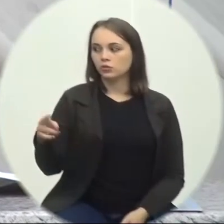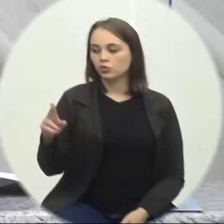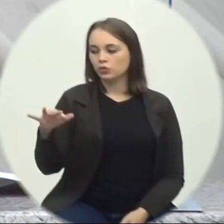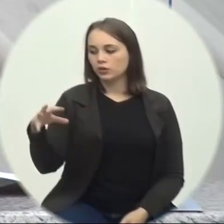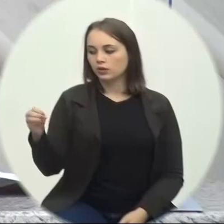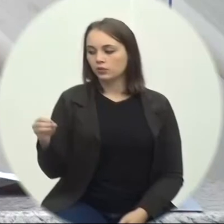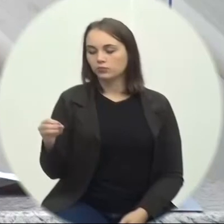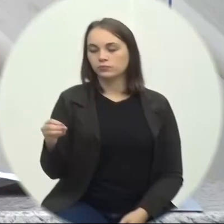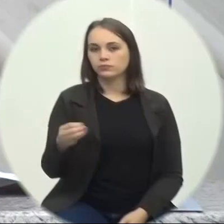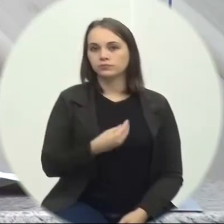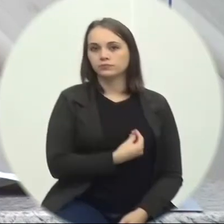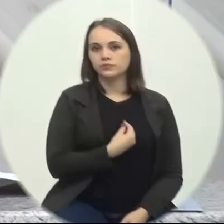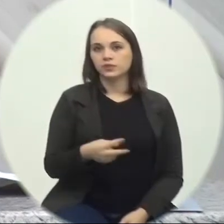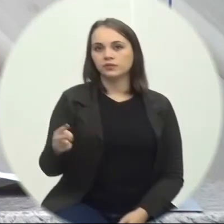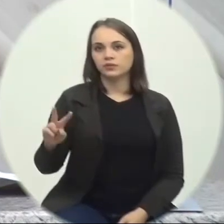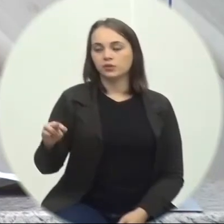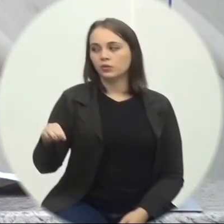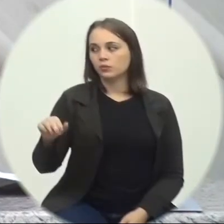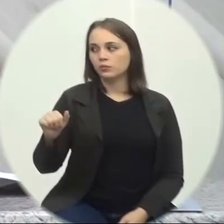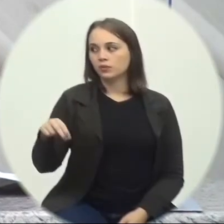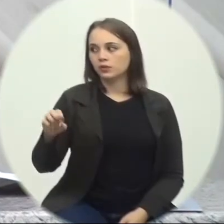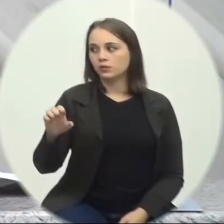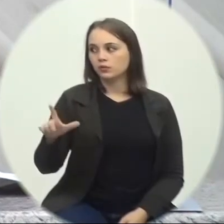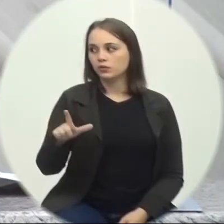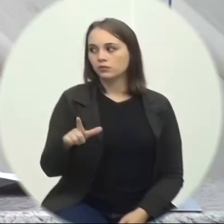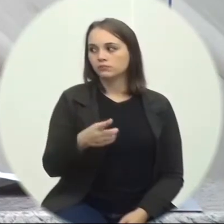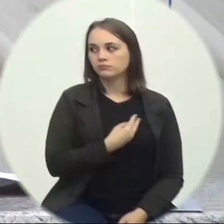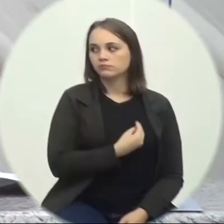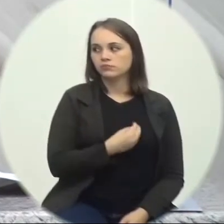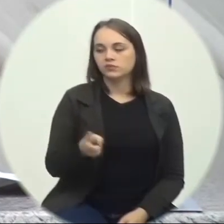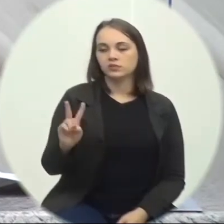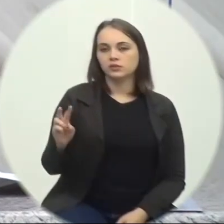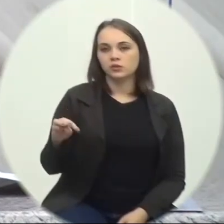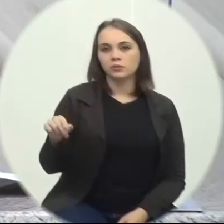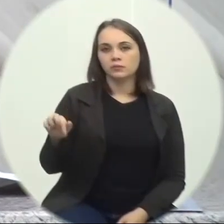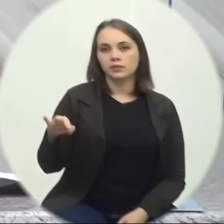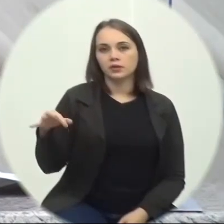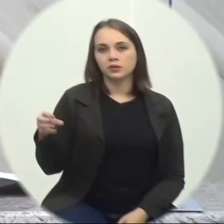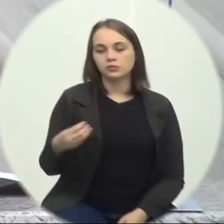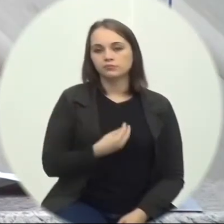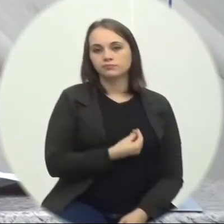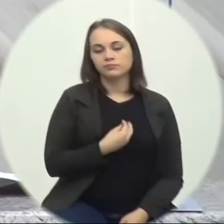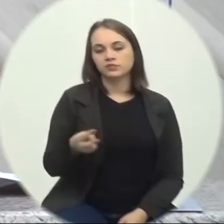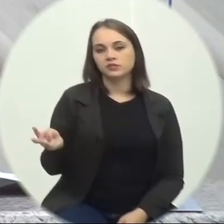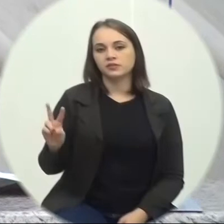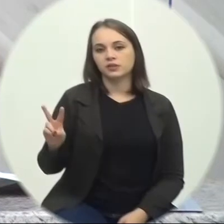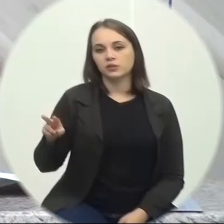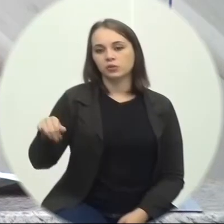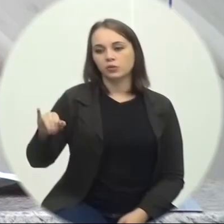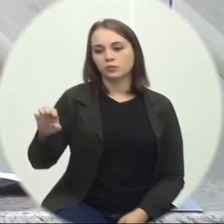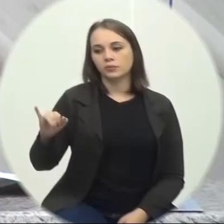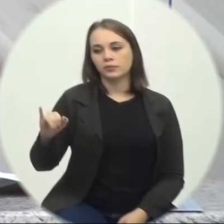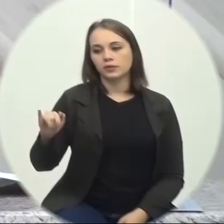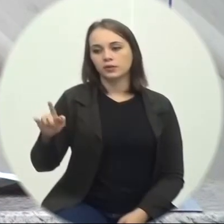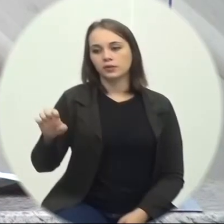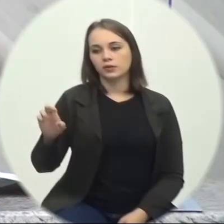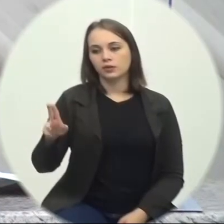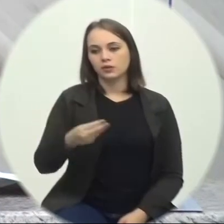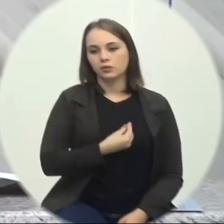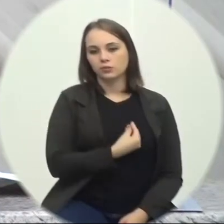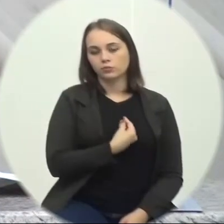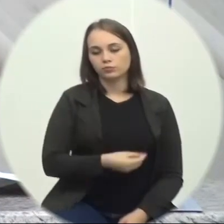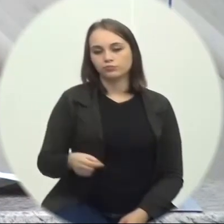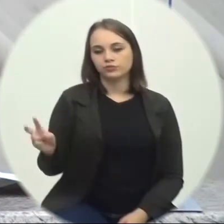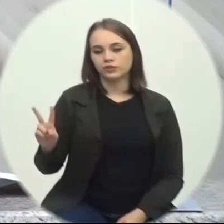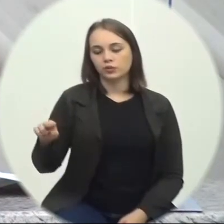Caminski presente vereador Manoel Husseinck presente vereador Márcio Darós presente vereador Miguel Pirini presente vereador